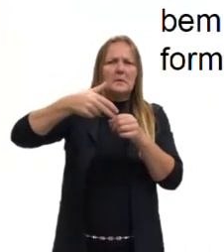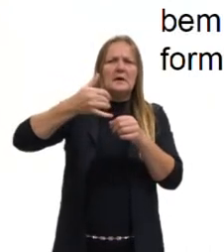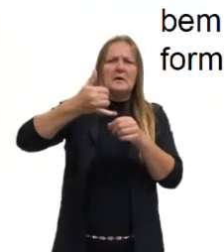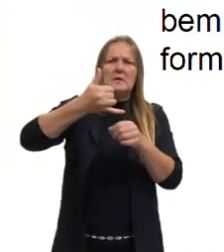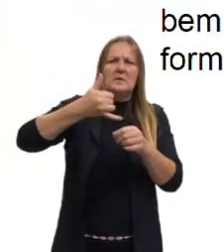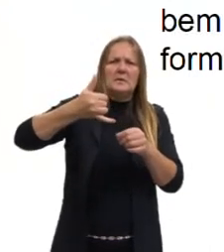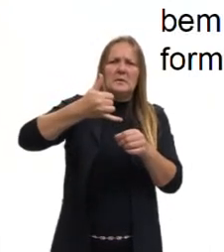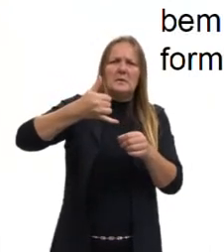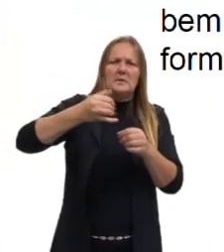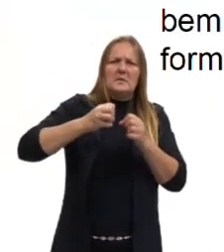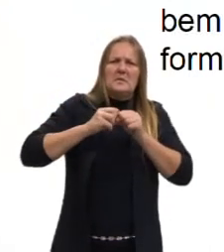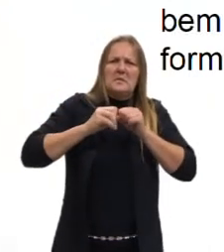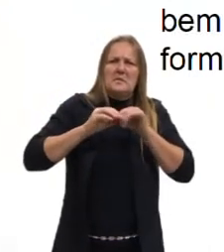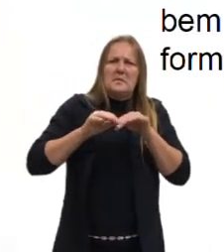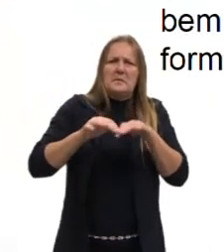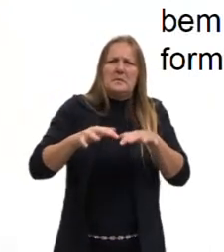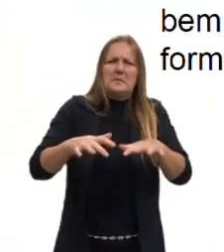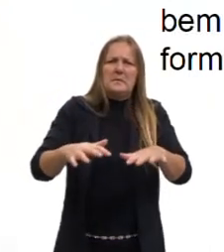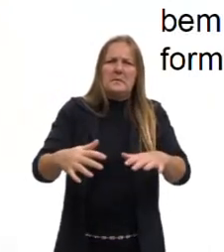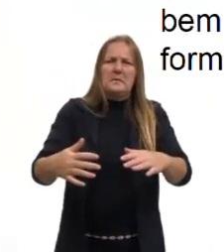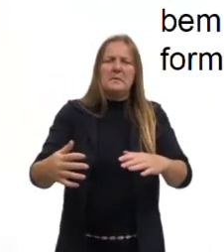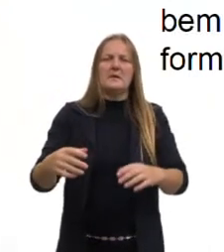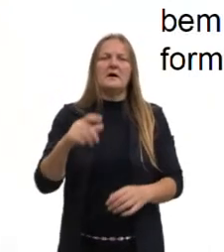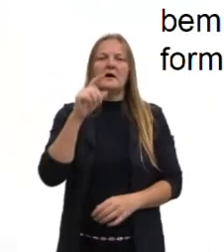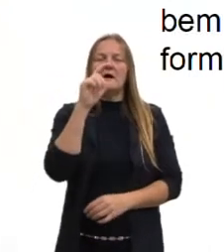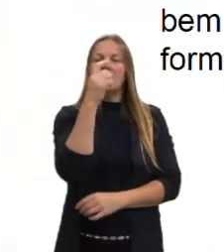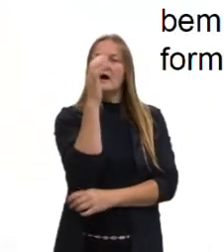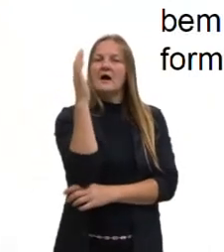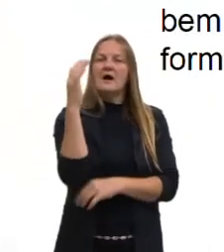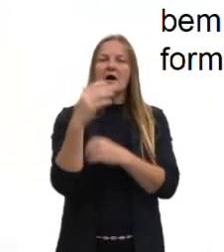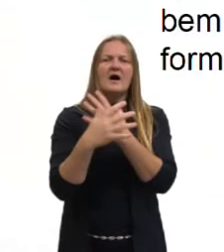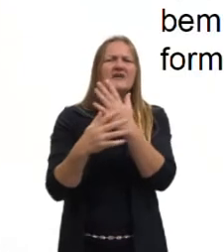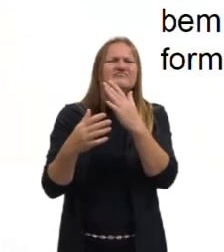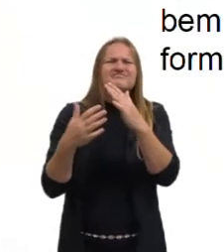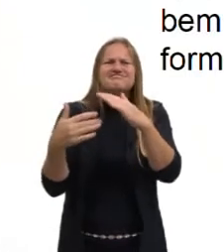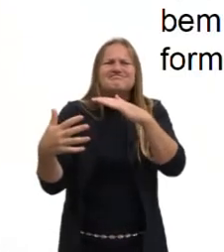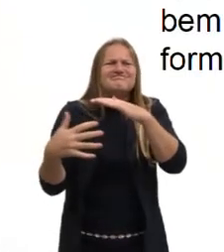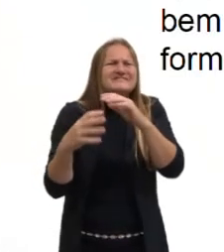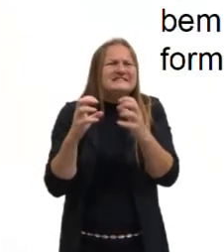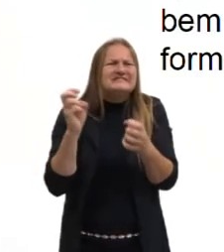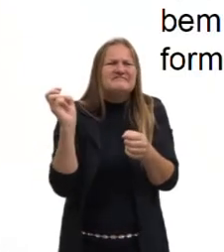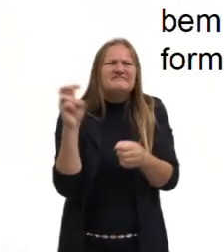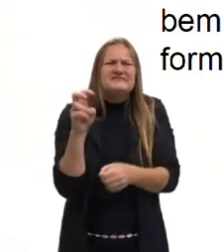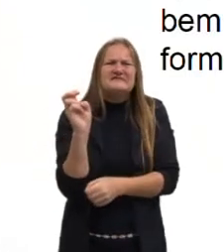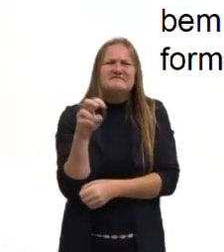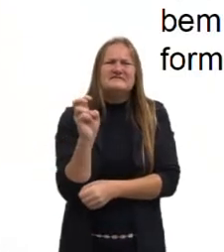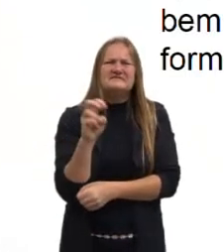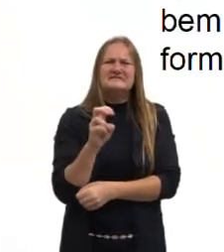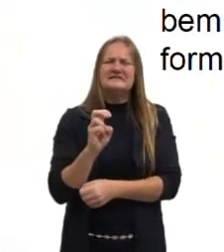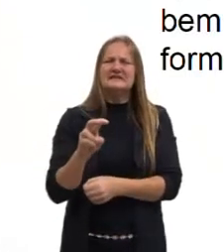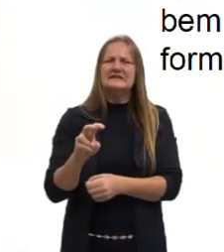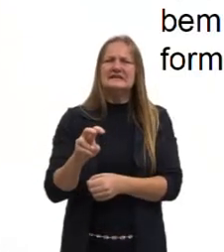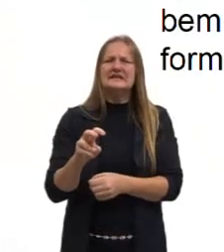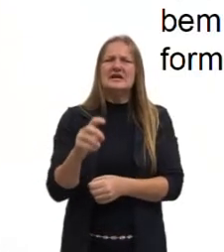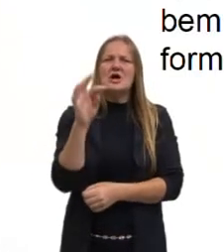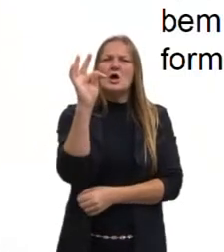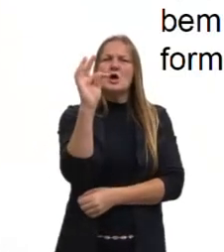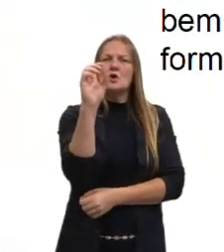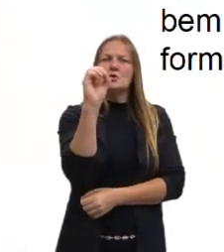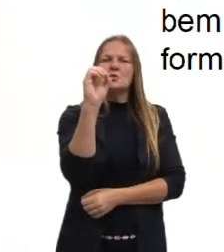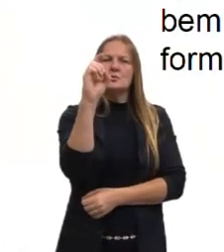para o envenenamento das árvores e, consequentemente, para a intoxicação